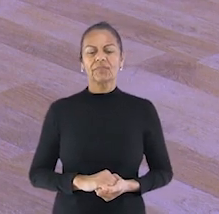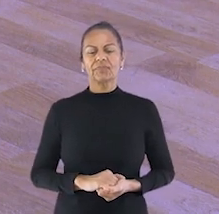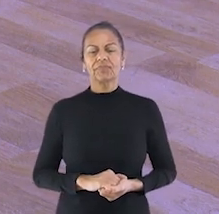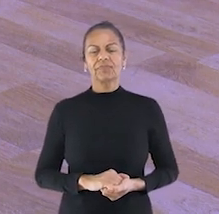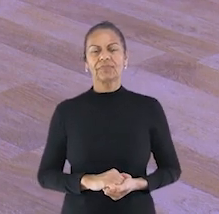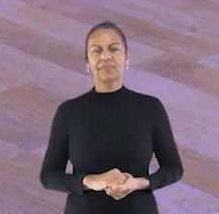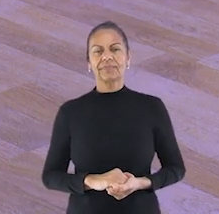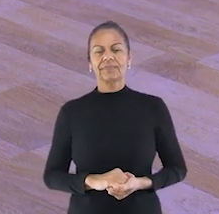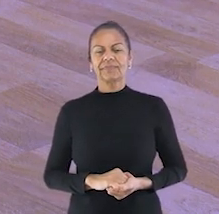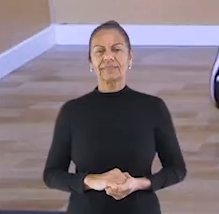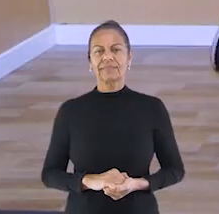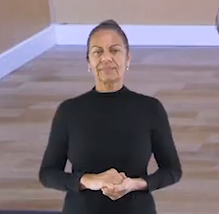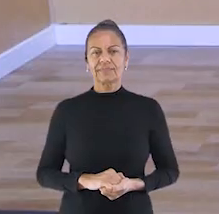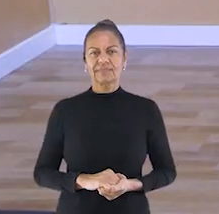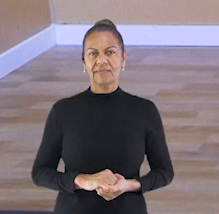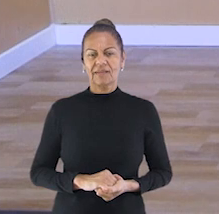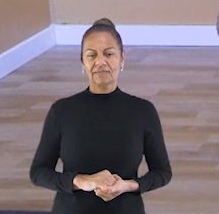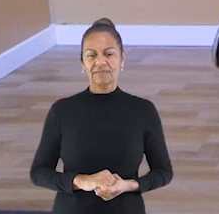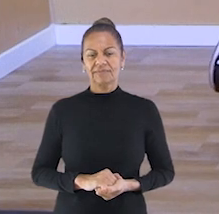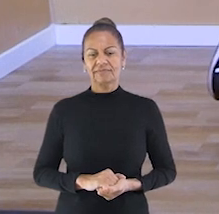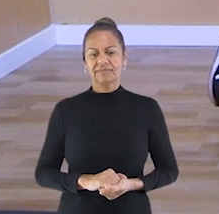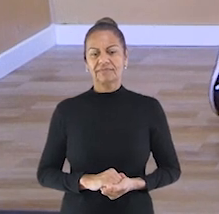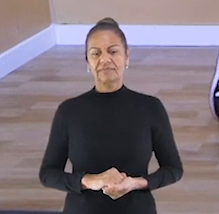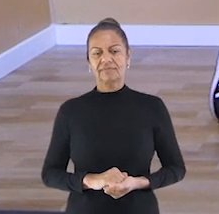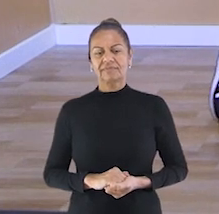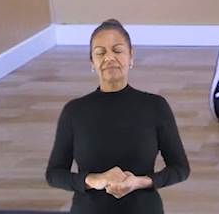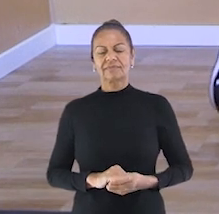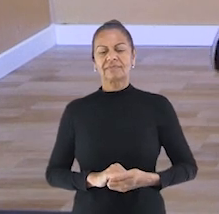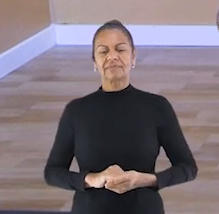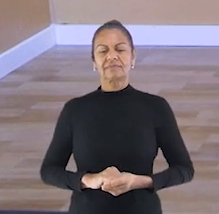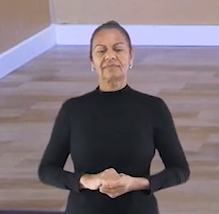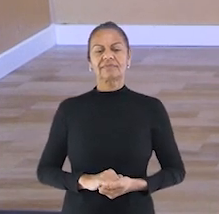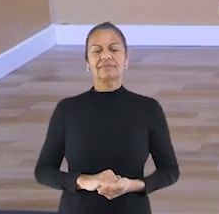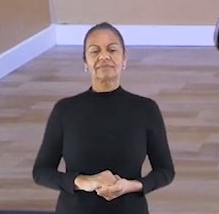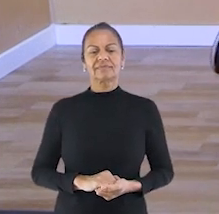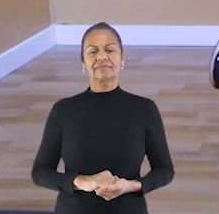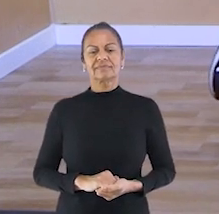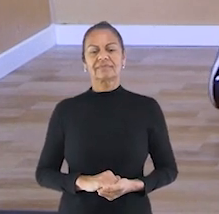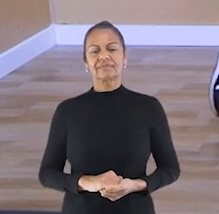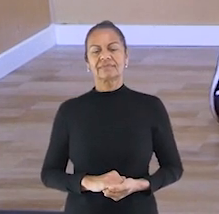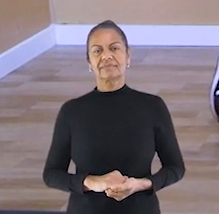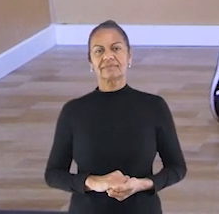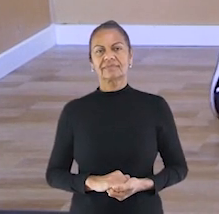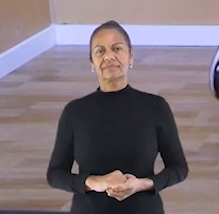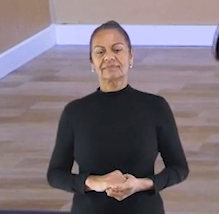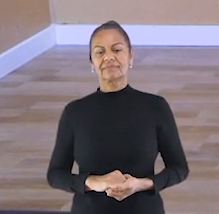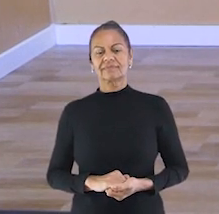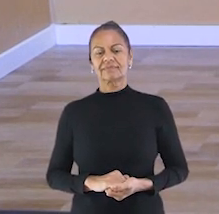sete, oito, nove,